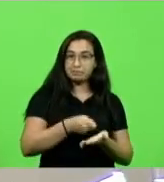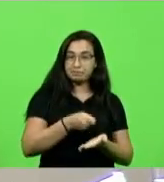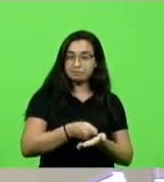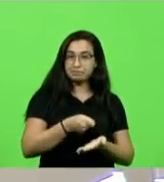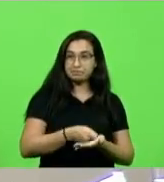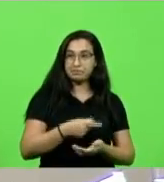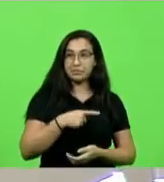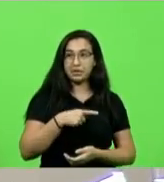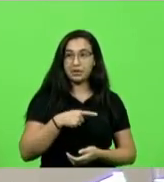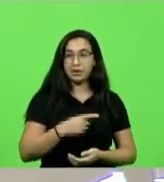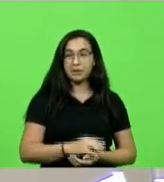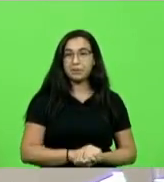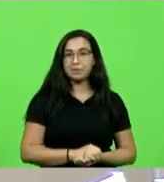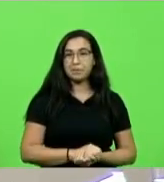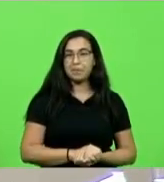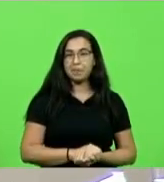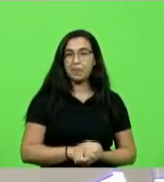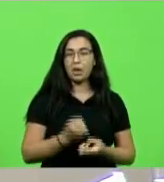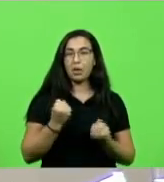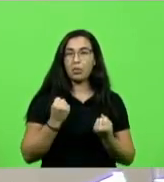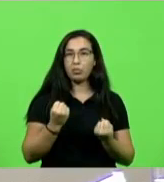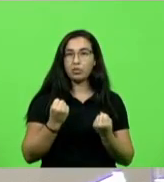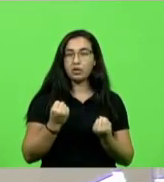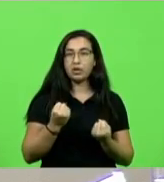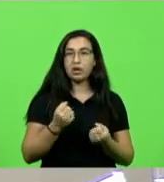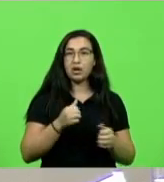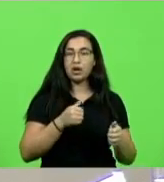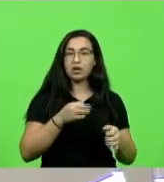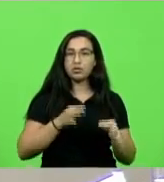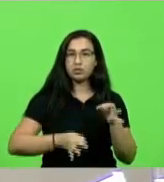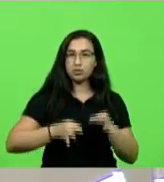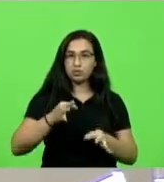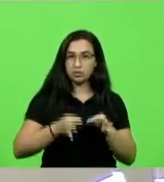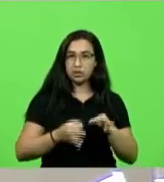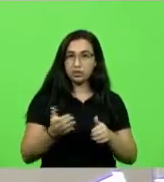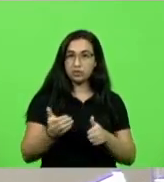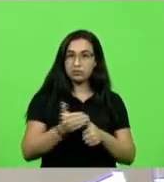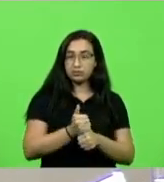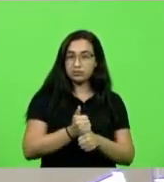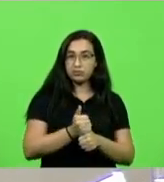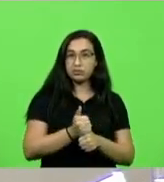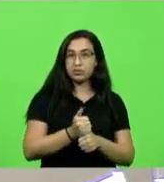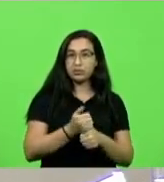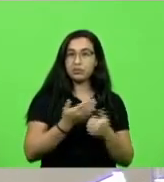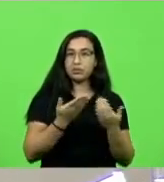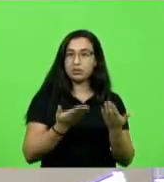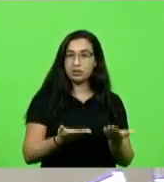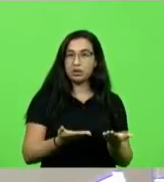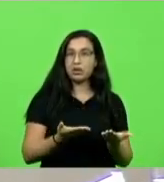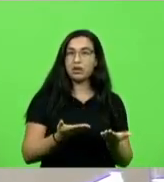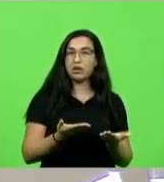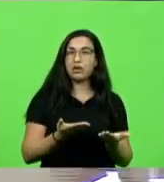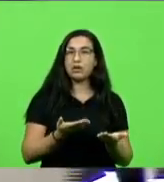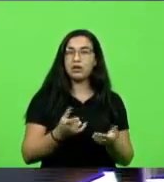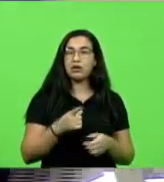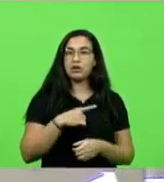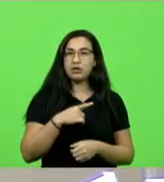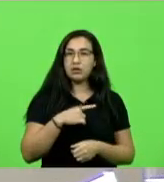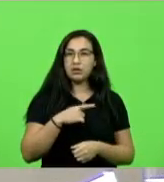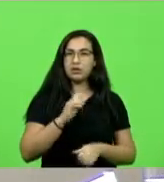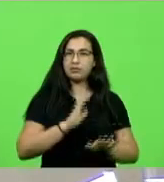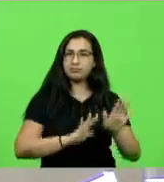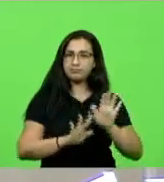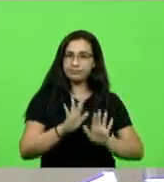decisão adotada pelo Poder Legislativo catarinense, a juíza federal substituta não conheceu dos efeitos da resolução no que tange as cautelares de